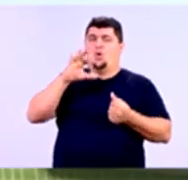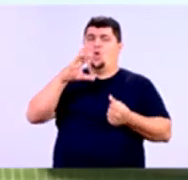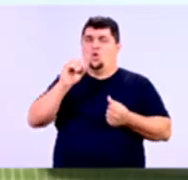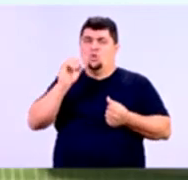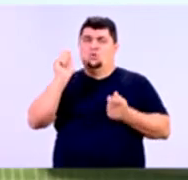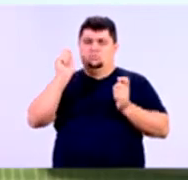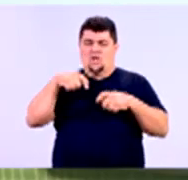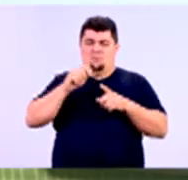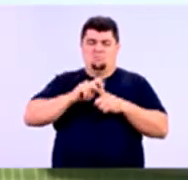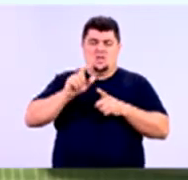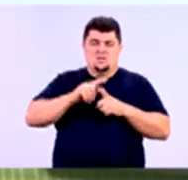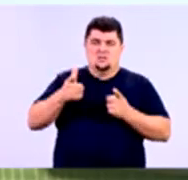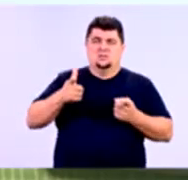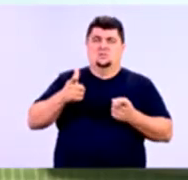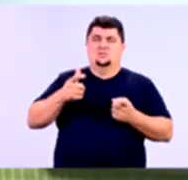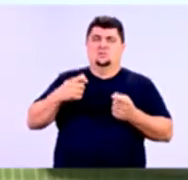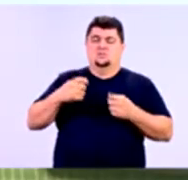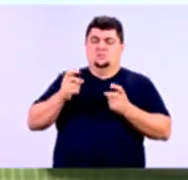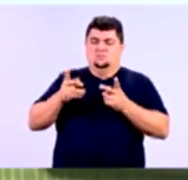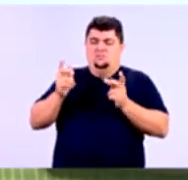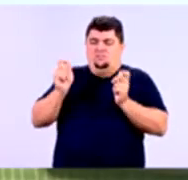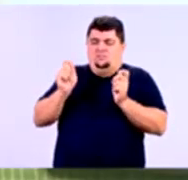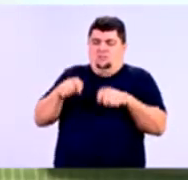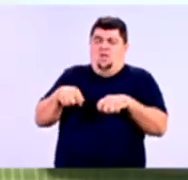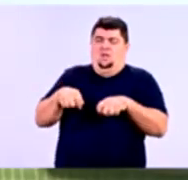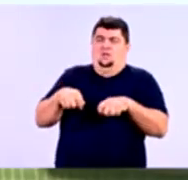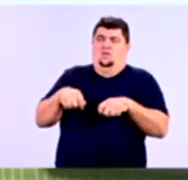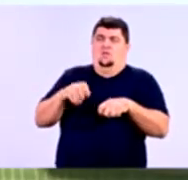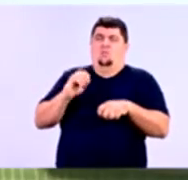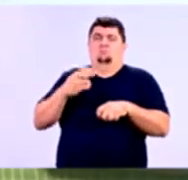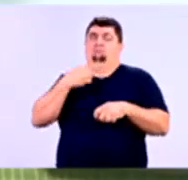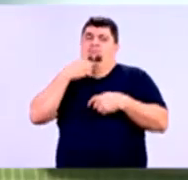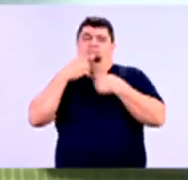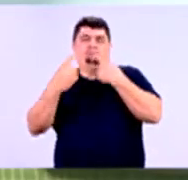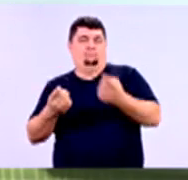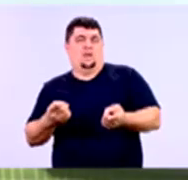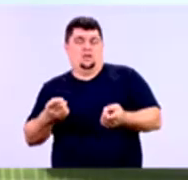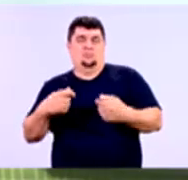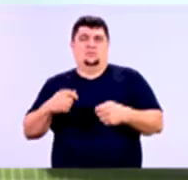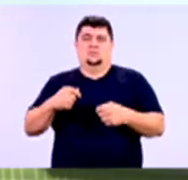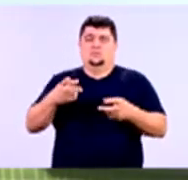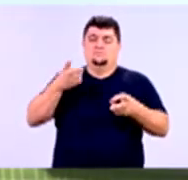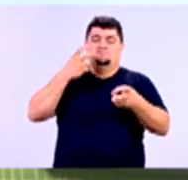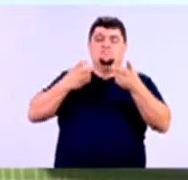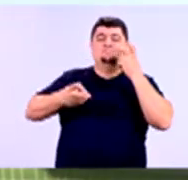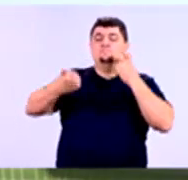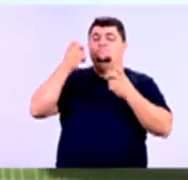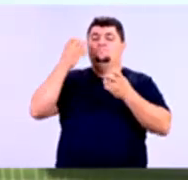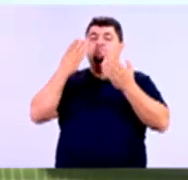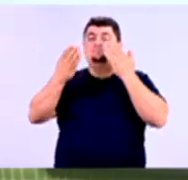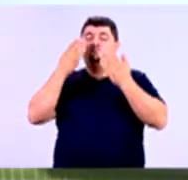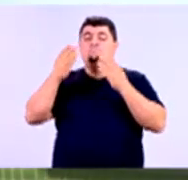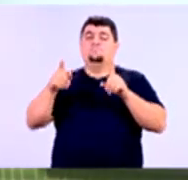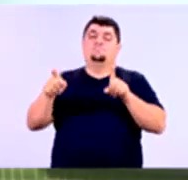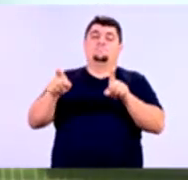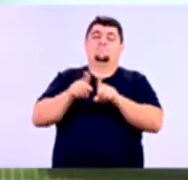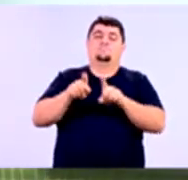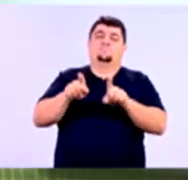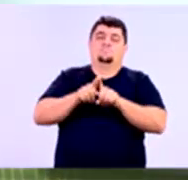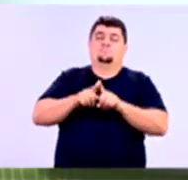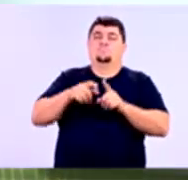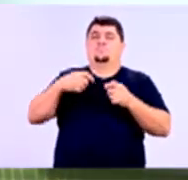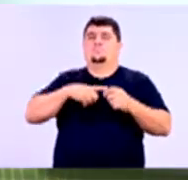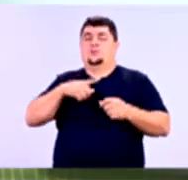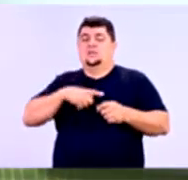por ano? Então, esses são os indicadores contábeis que a gente vai utilizar quando a gente vai analisar se o negócio está numa situação muito